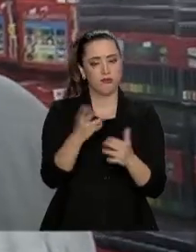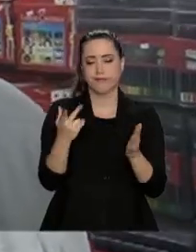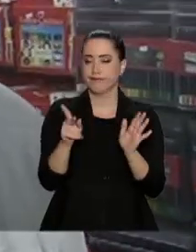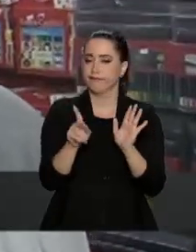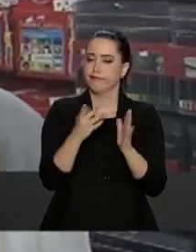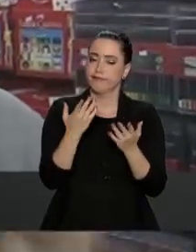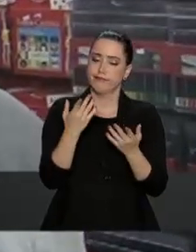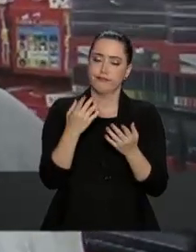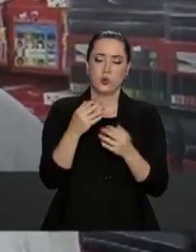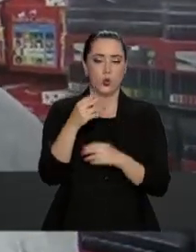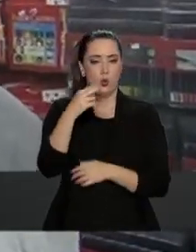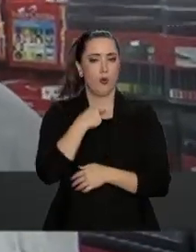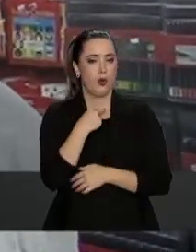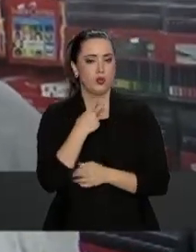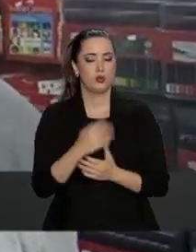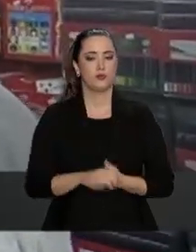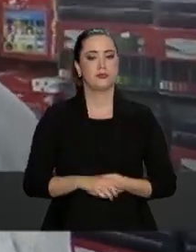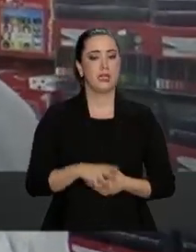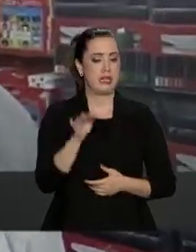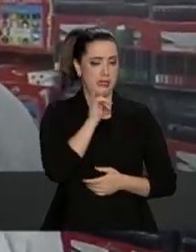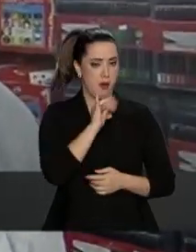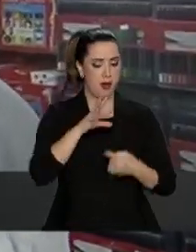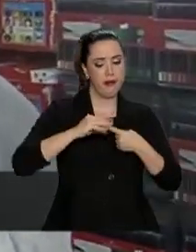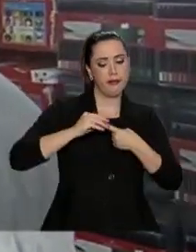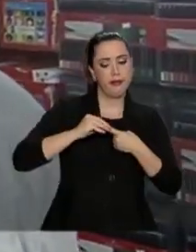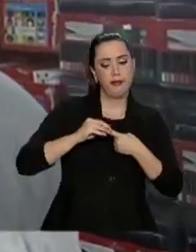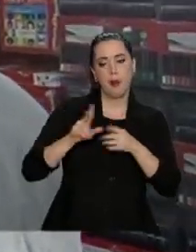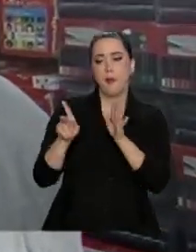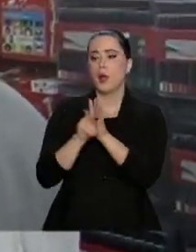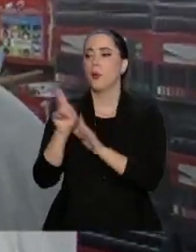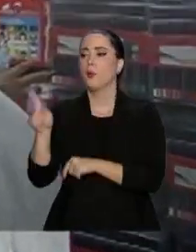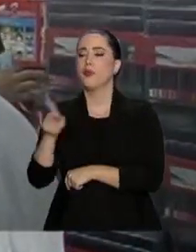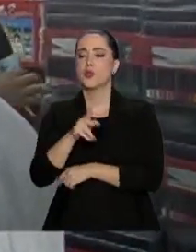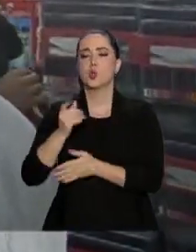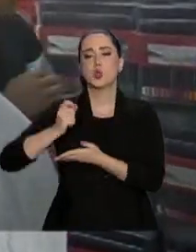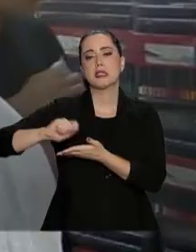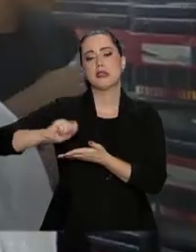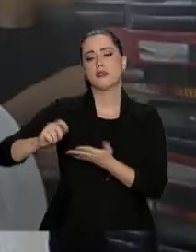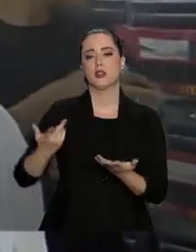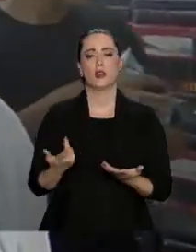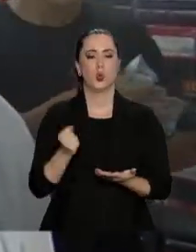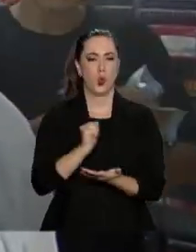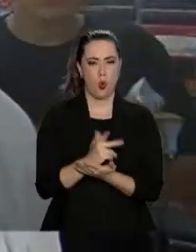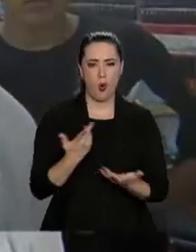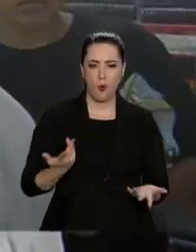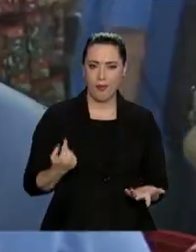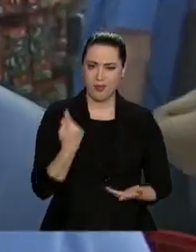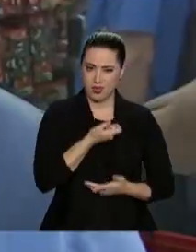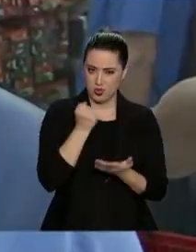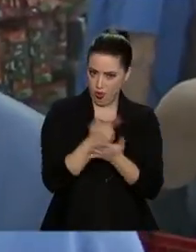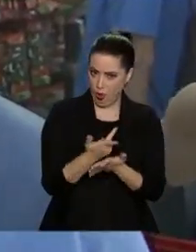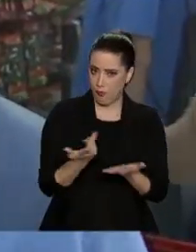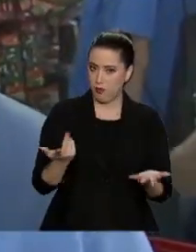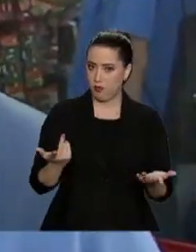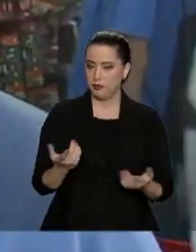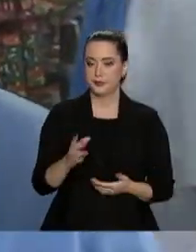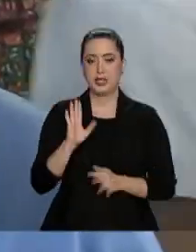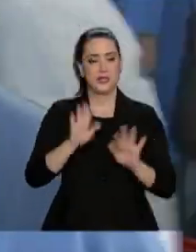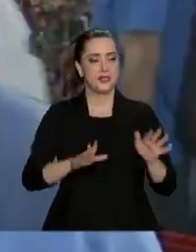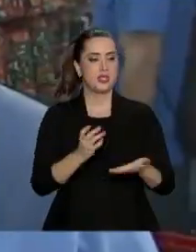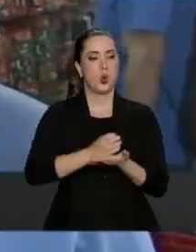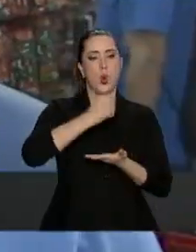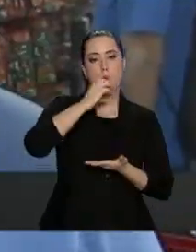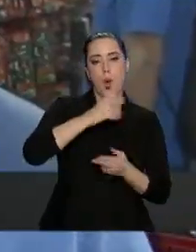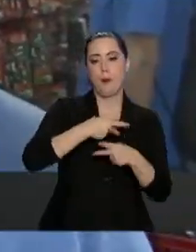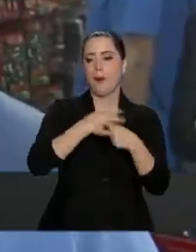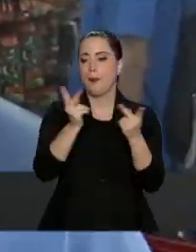a caneta, eles pedem caneta para eles escreverem. Para os professores escreverem. Eles não compram a caneta, a gente tem que comprar a caneta para eles. A quantidade de copos, descartáveis,